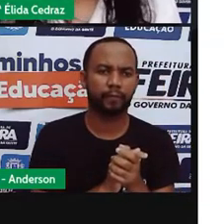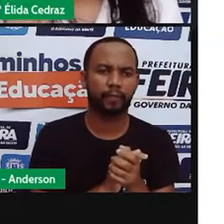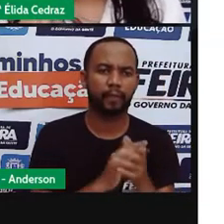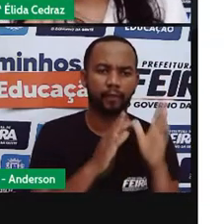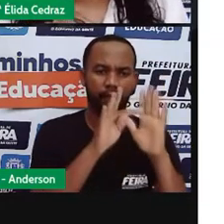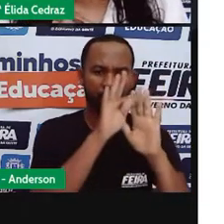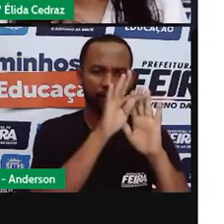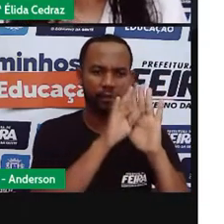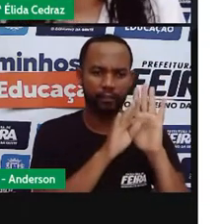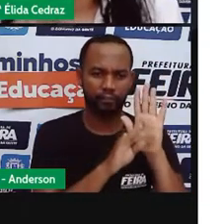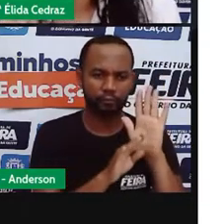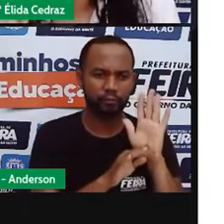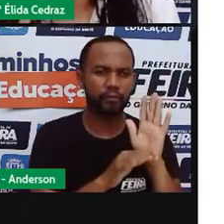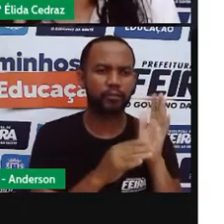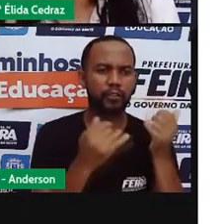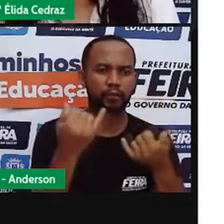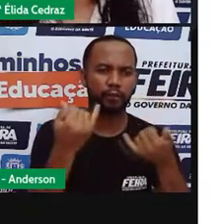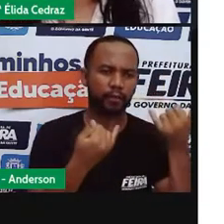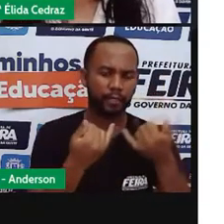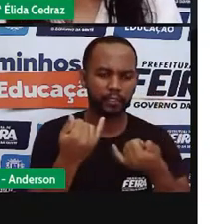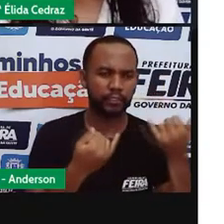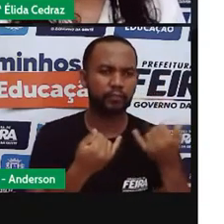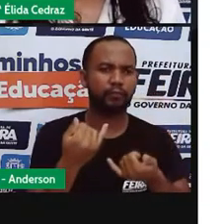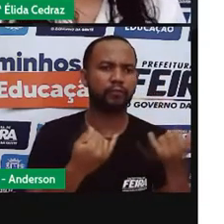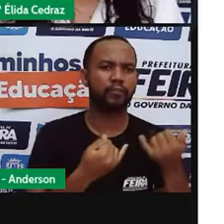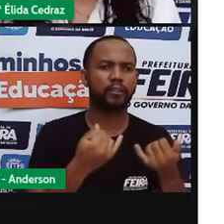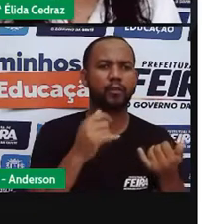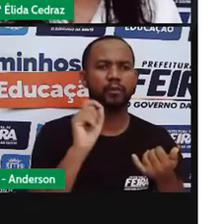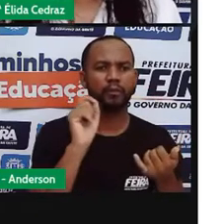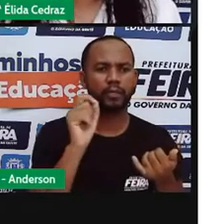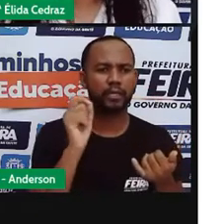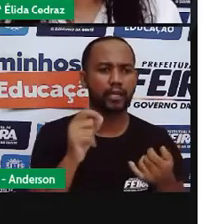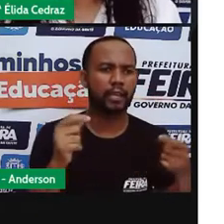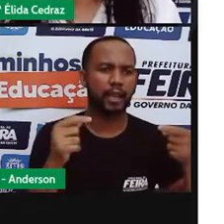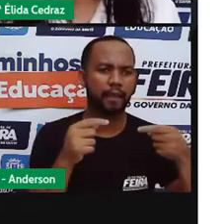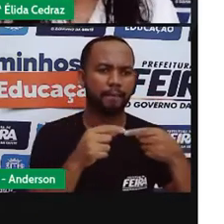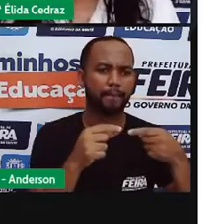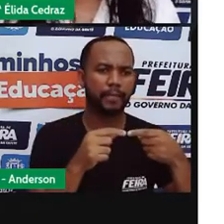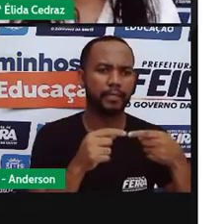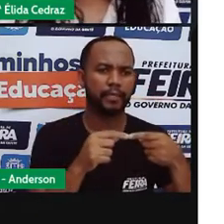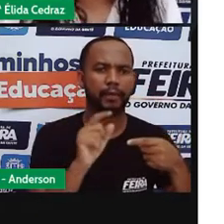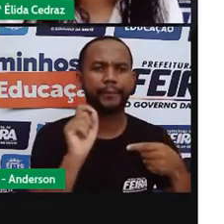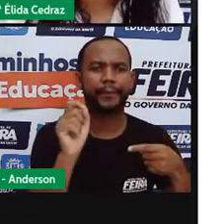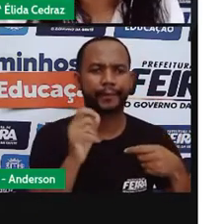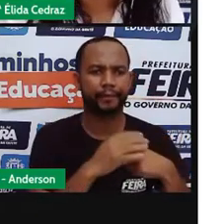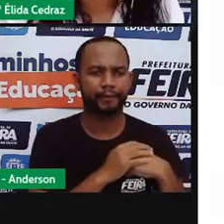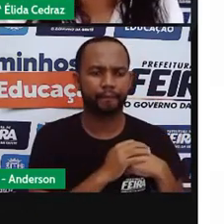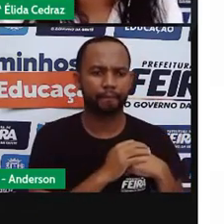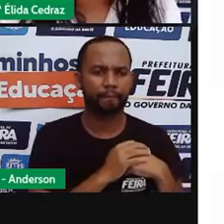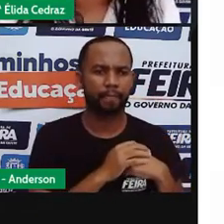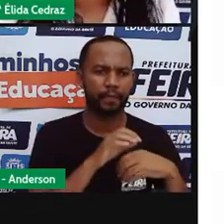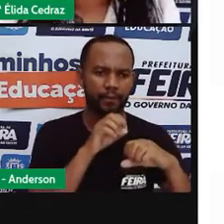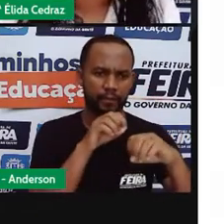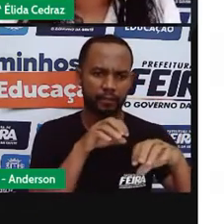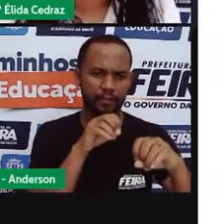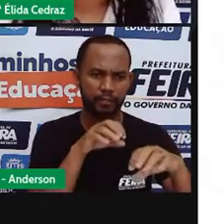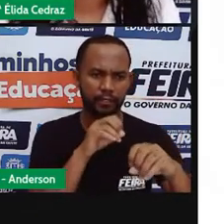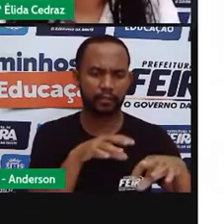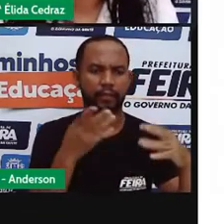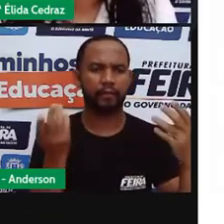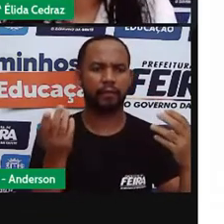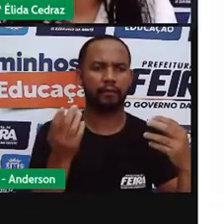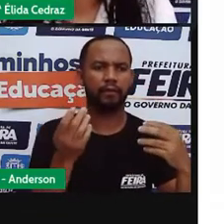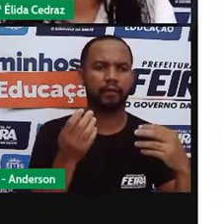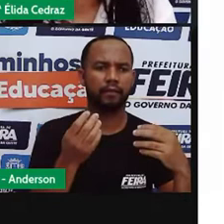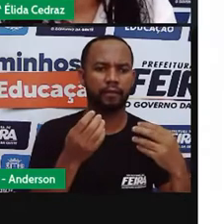textos informativos e instrucionais, o objetivo deles é esse. Eles ensinam, orientam